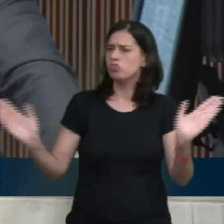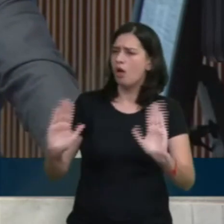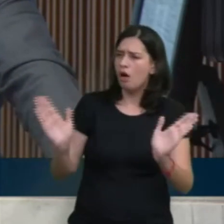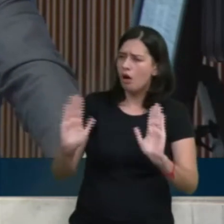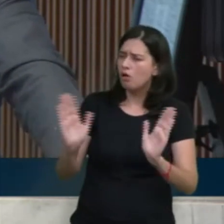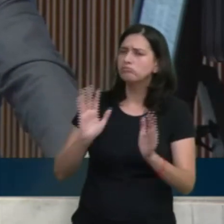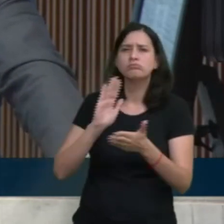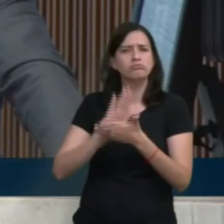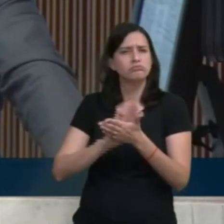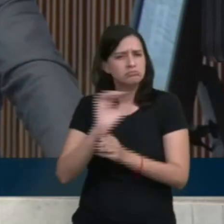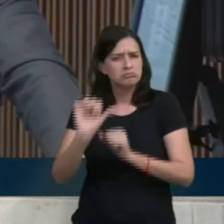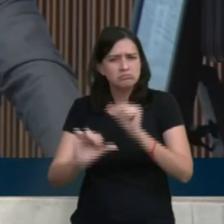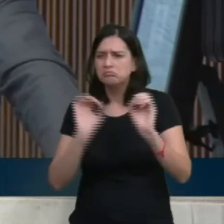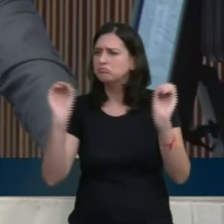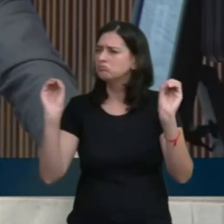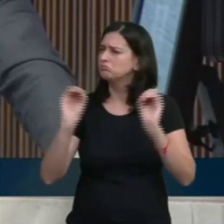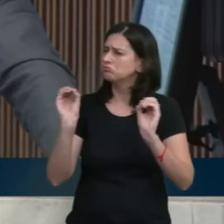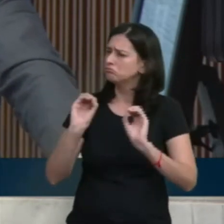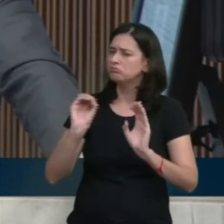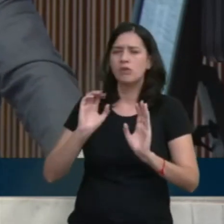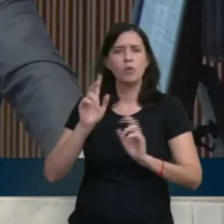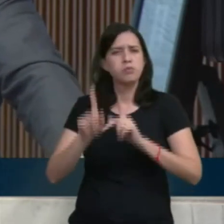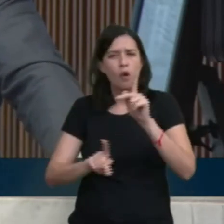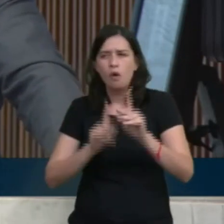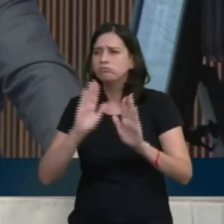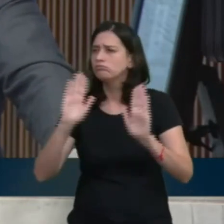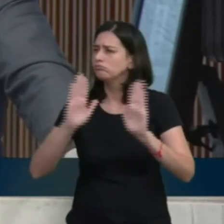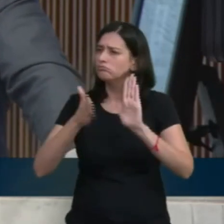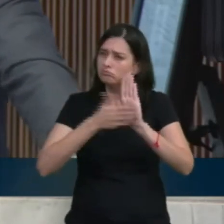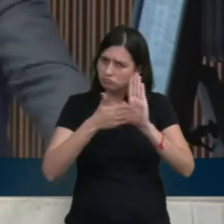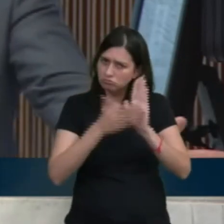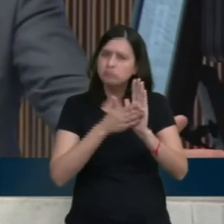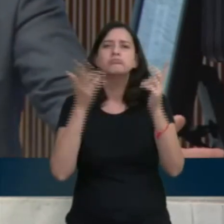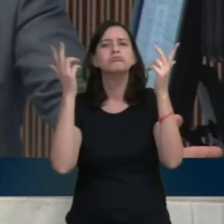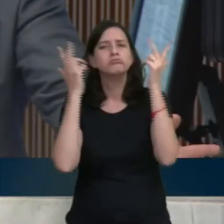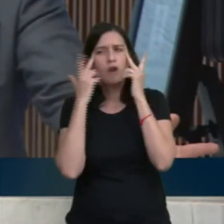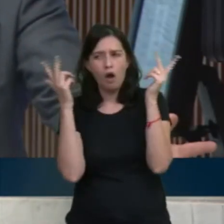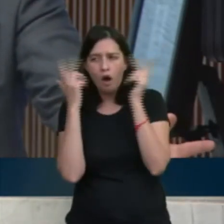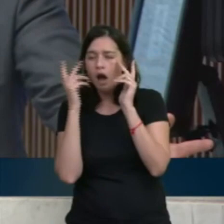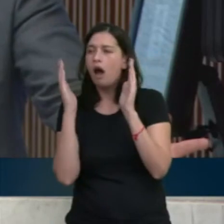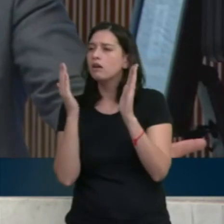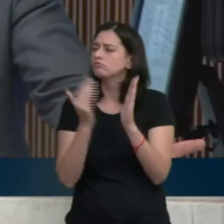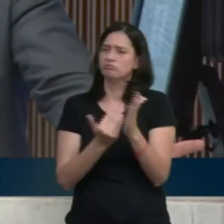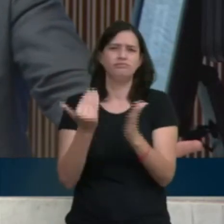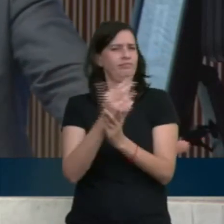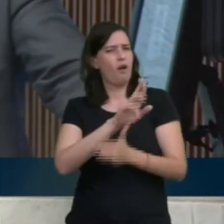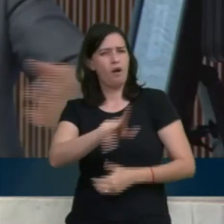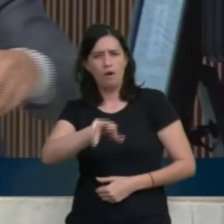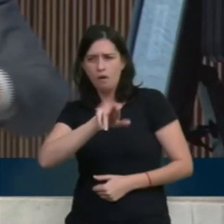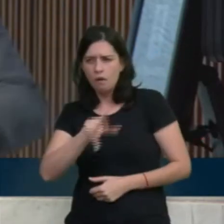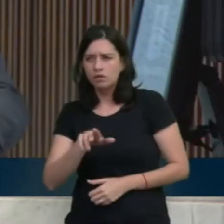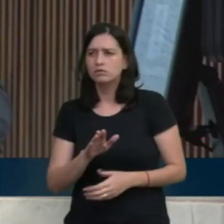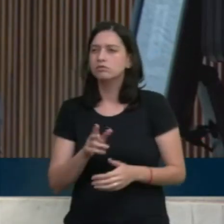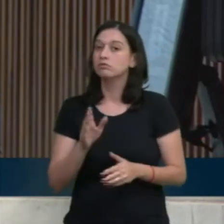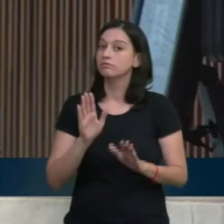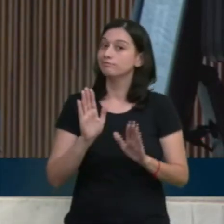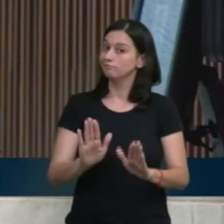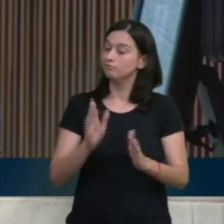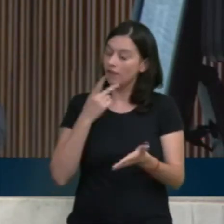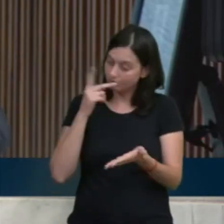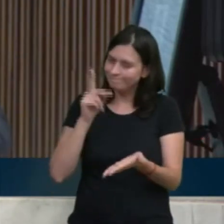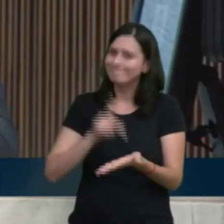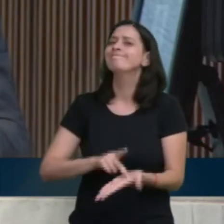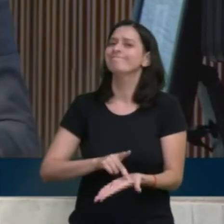povo e que não está propondo nada de forma extrapolada. Gente, vamos ser sinceros, o